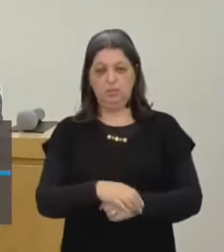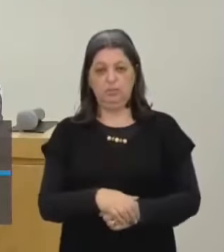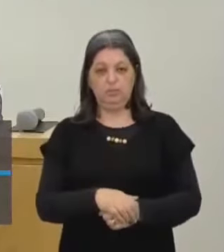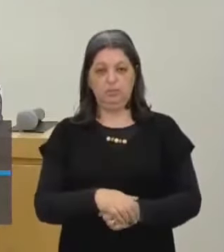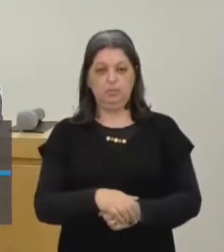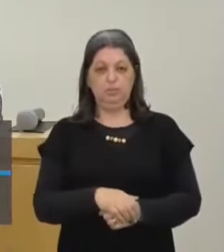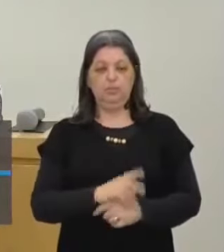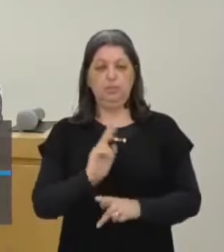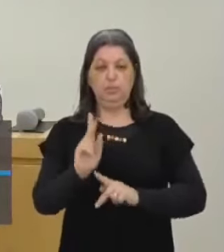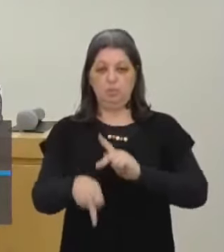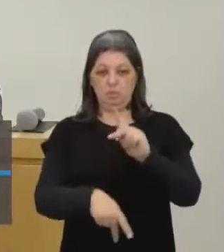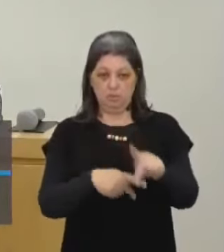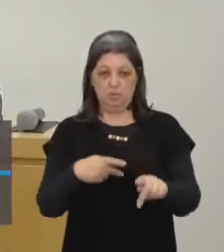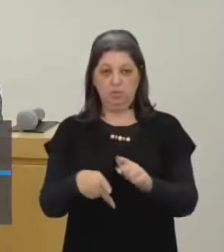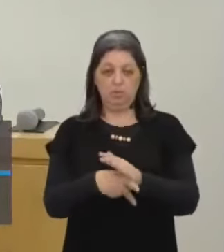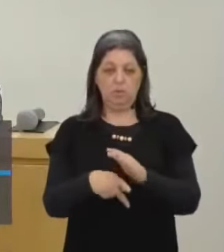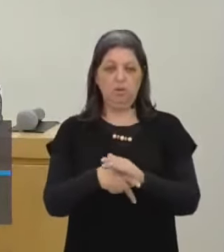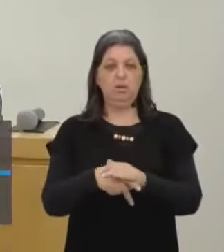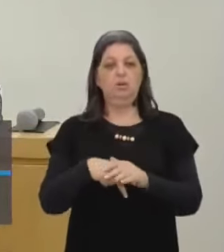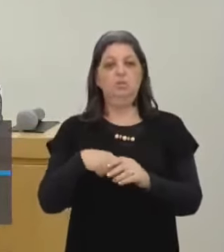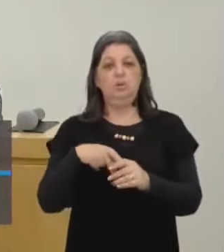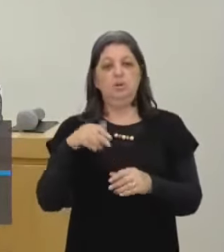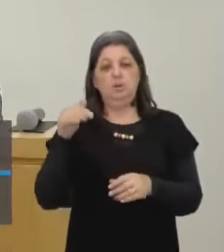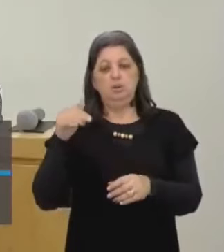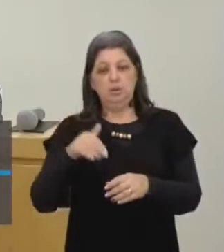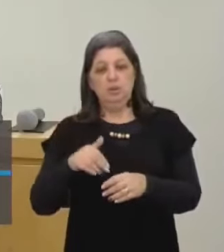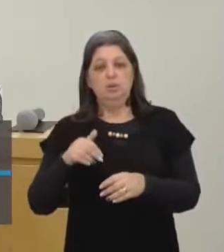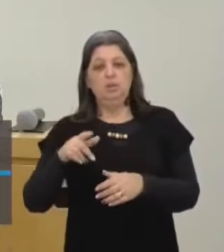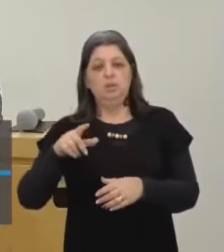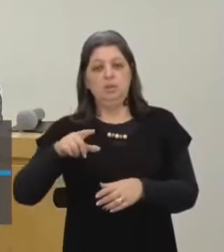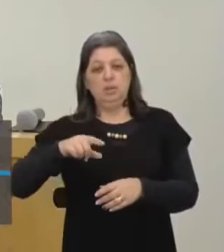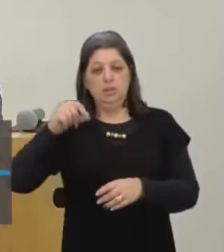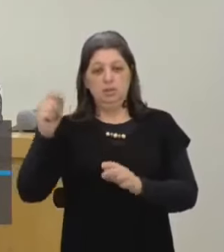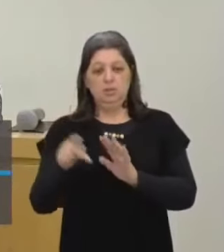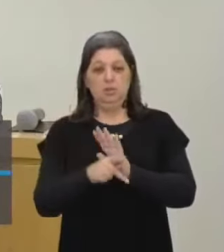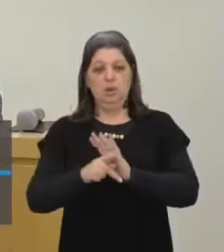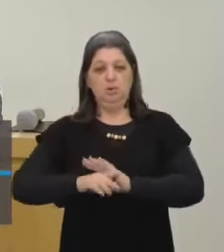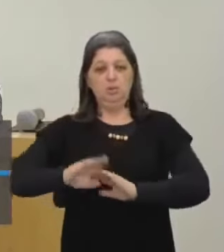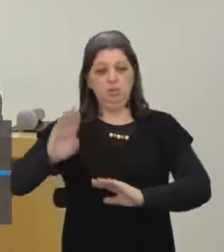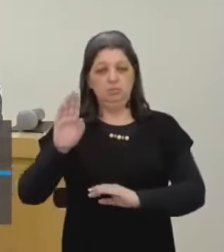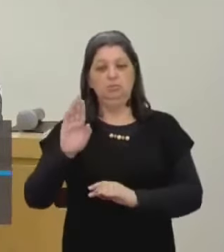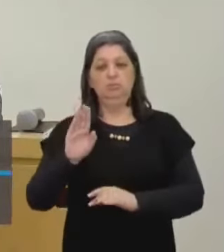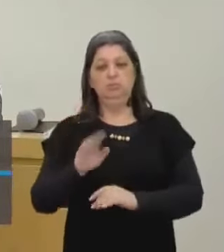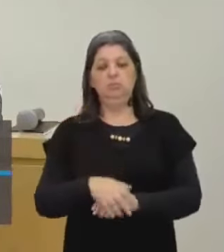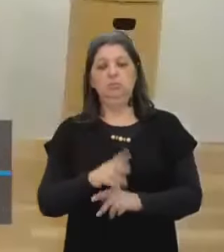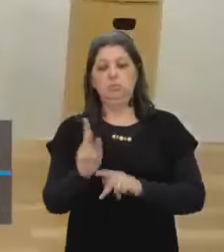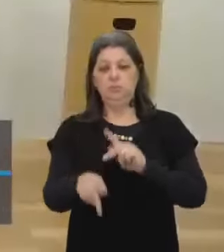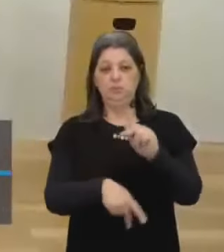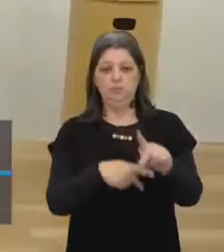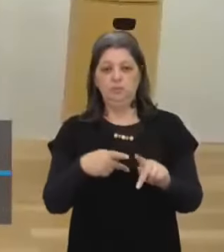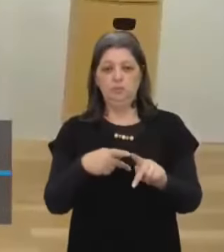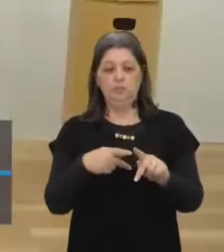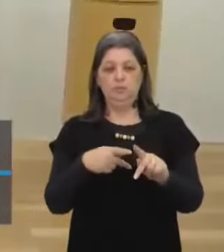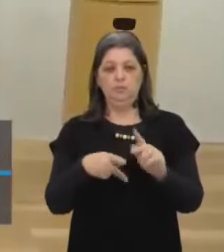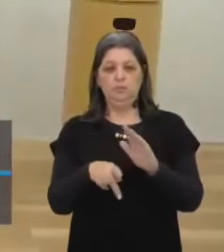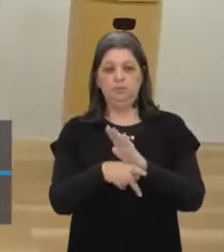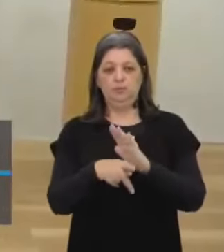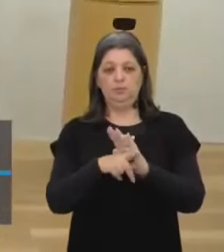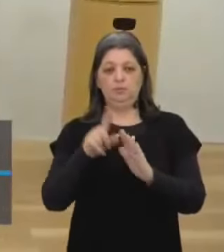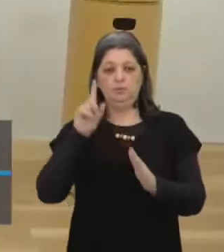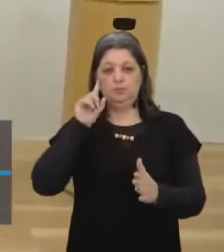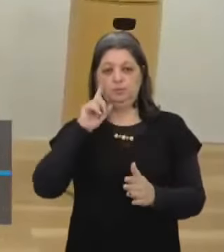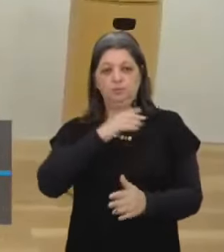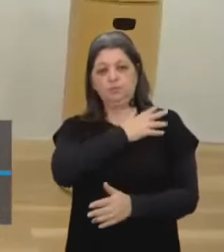elege os seus políticos O Brasil Herança da ditadura Olha que doideira A ditadura acabou em 85, né